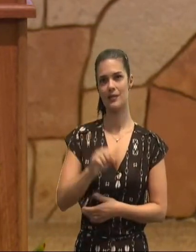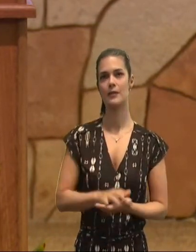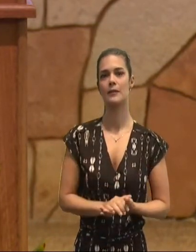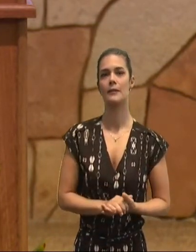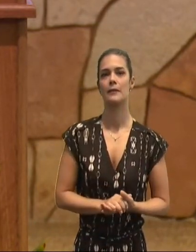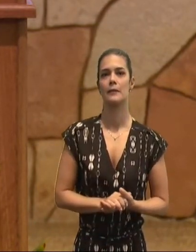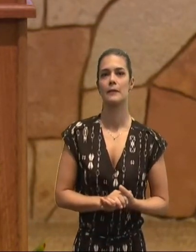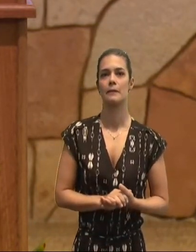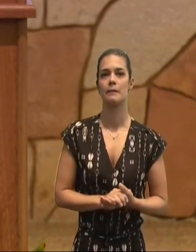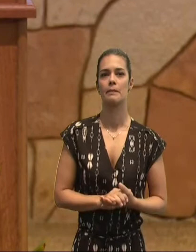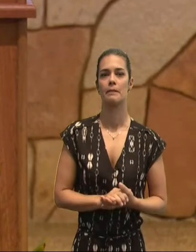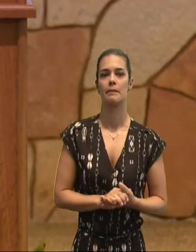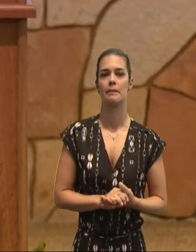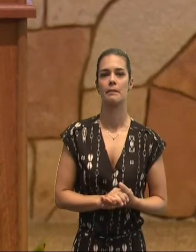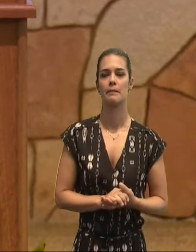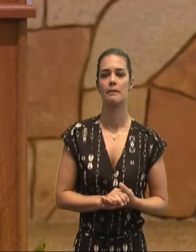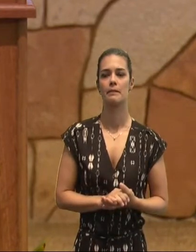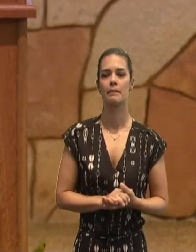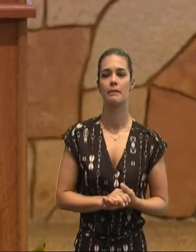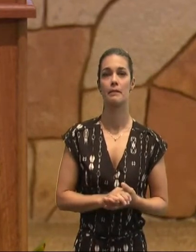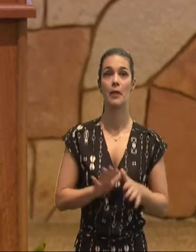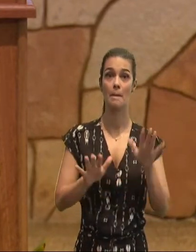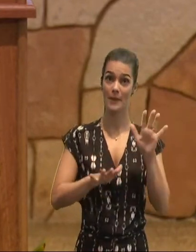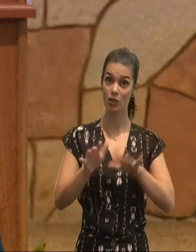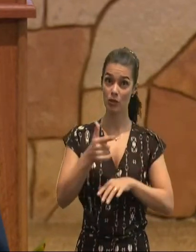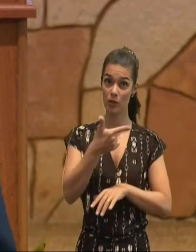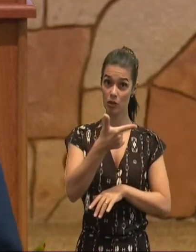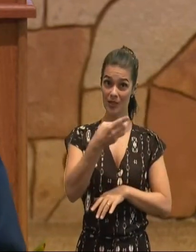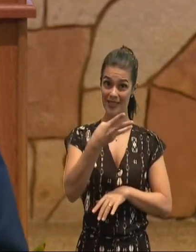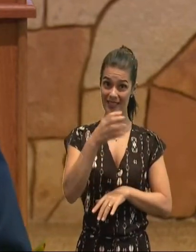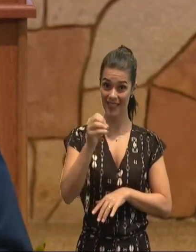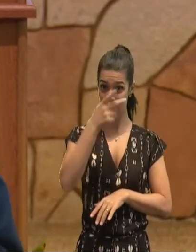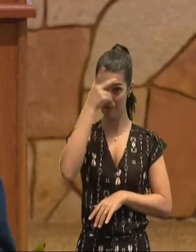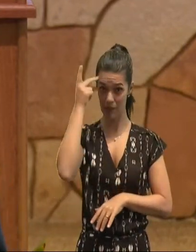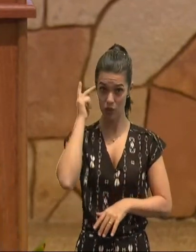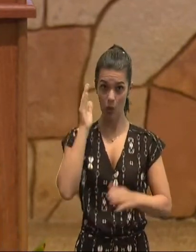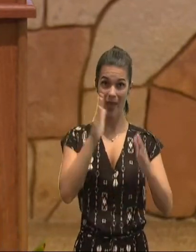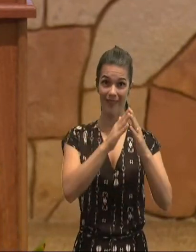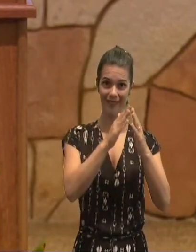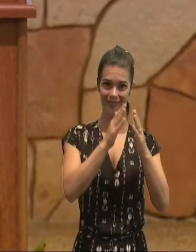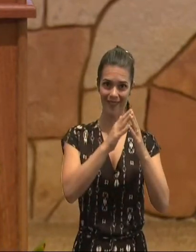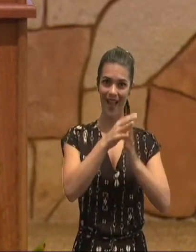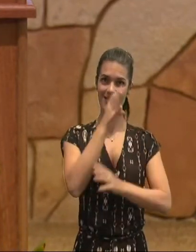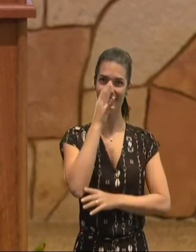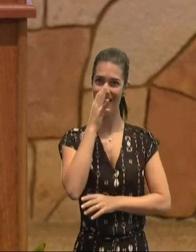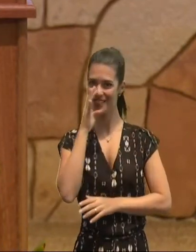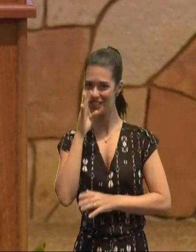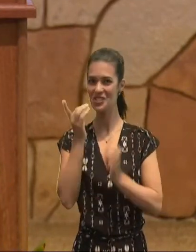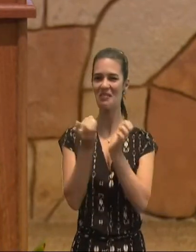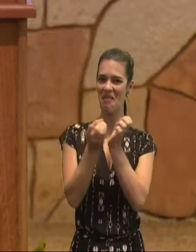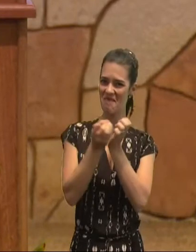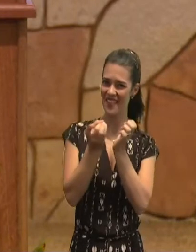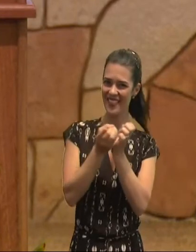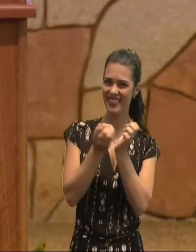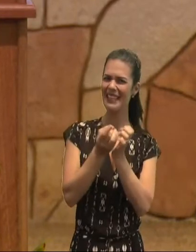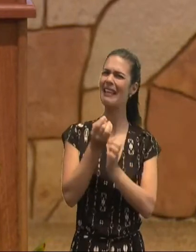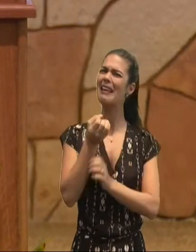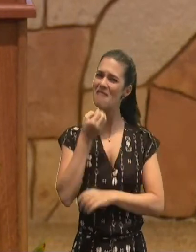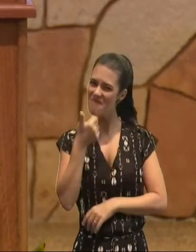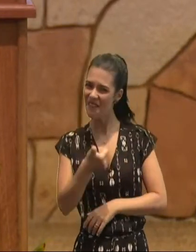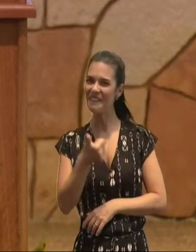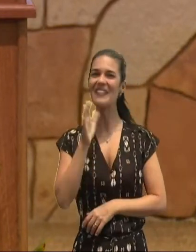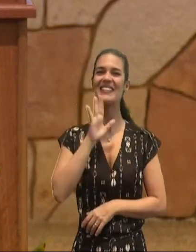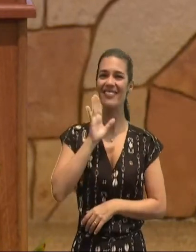aqui, a nota, são, perto de 230 acessos, então bastante, muitos irmãos, estão conosco, que bom,